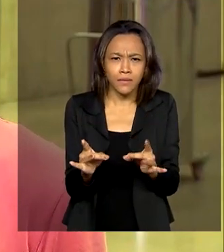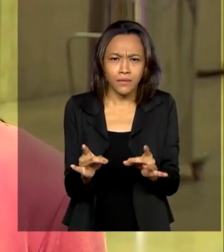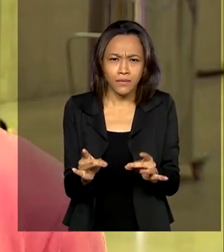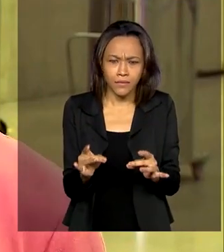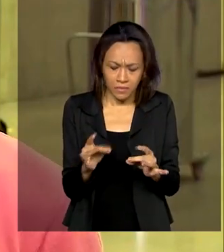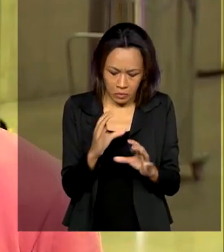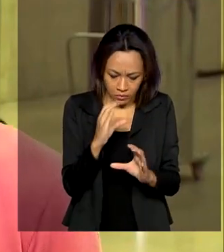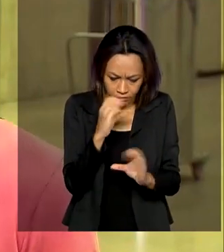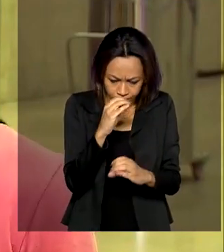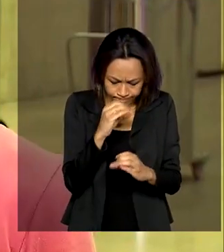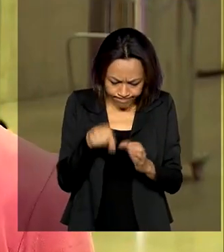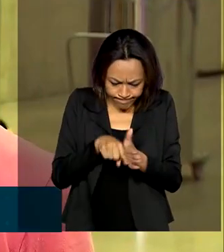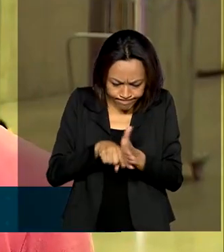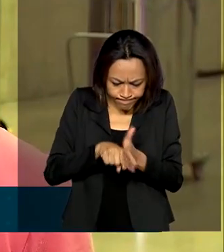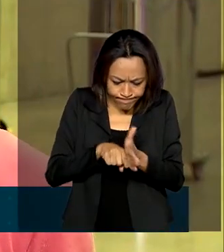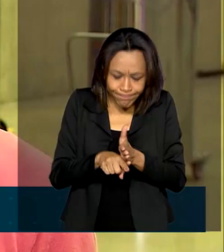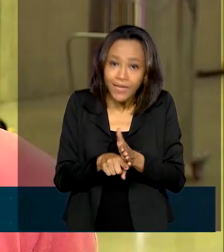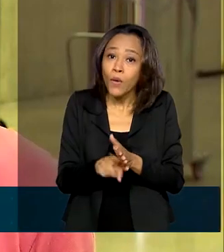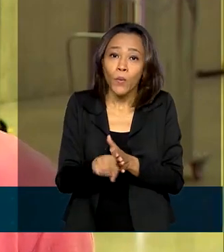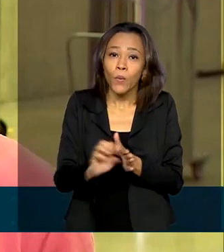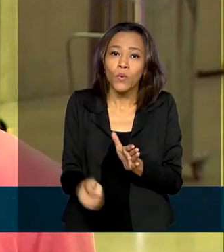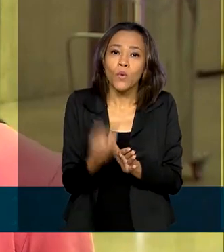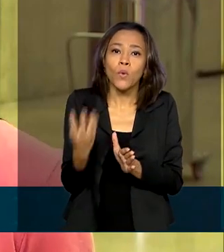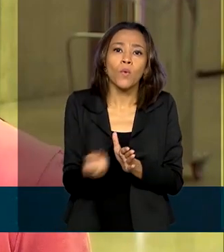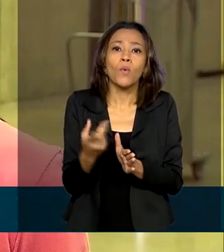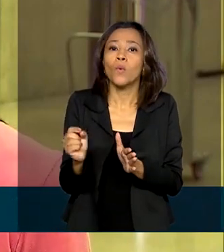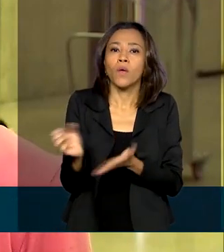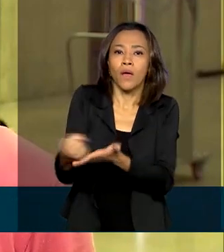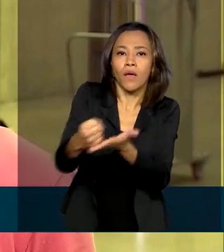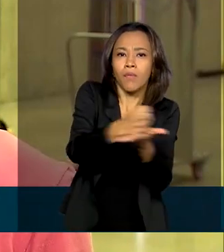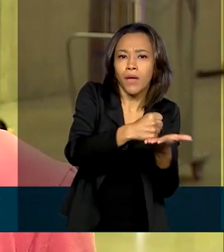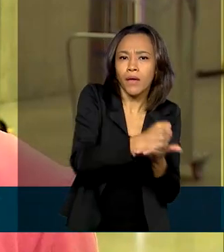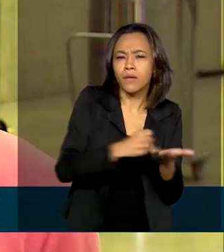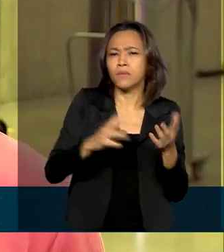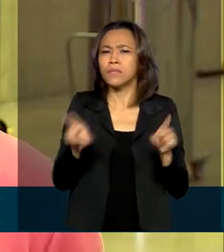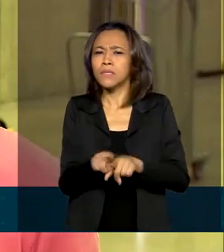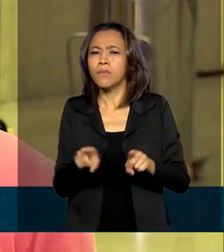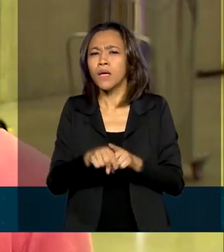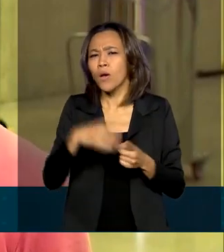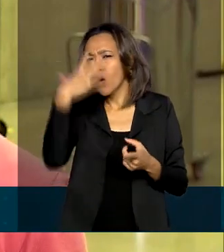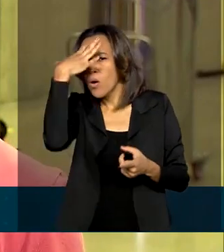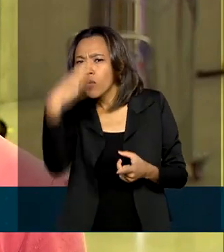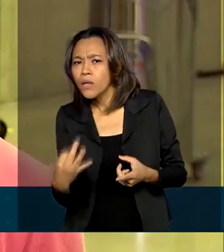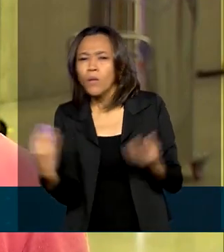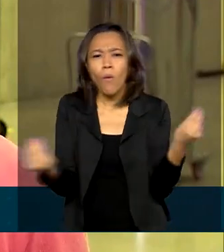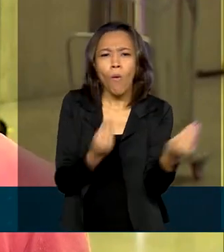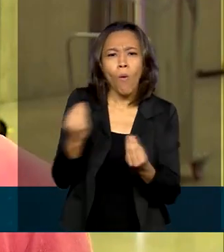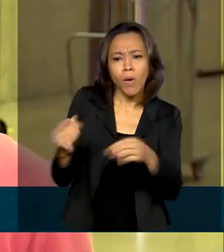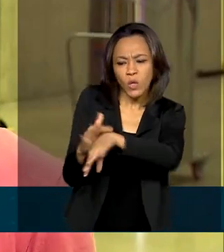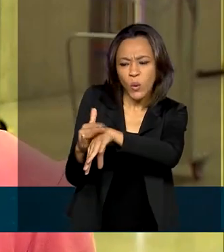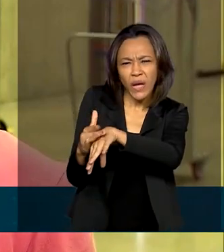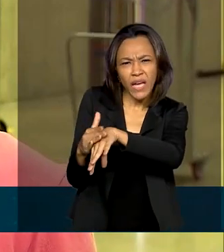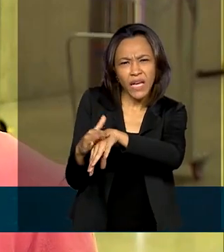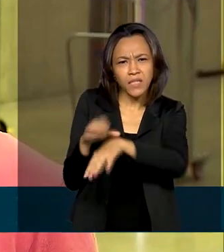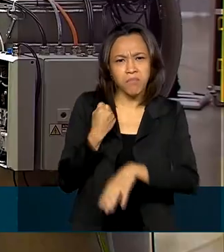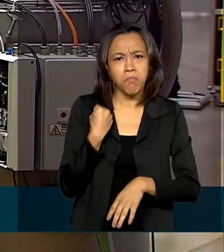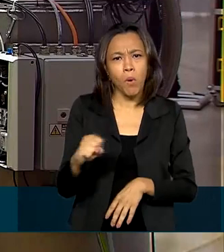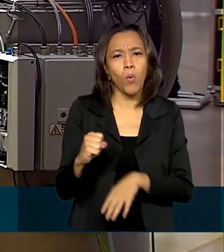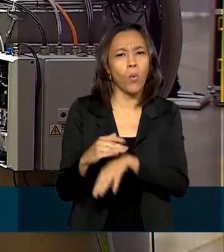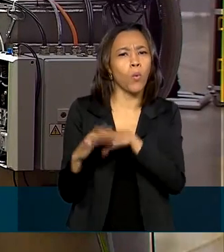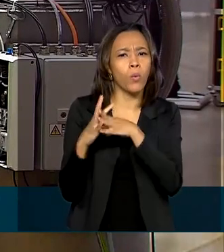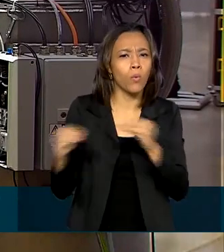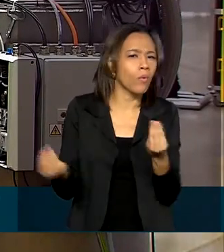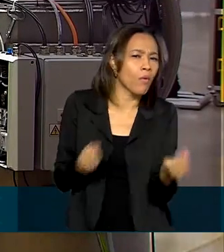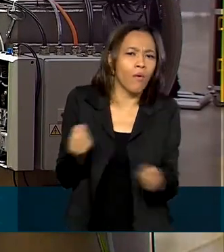conseguir desenvolver novos medicamentos ou entender como que uma doença funciona e como a gente pode atacar ela, tratar essa doença.